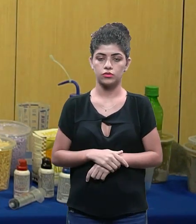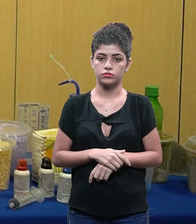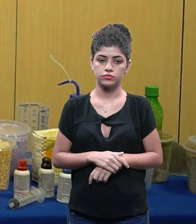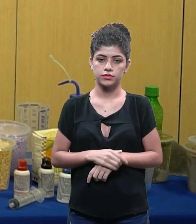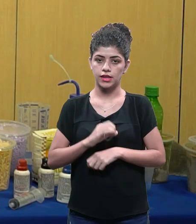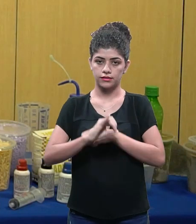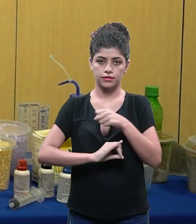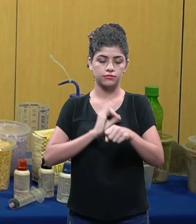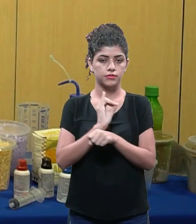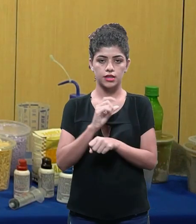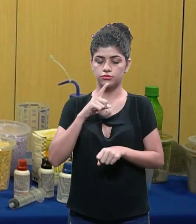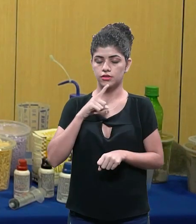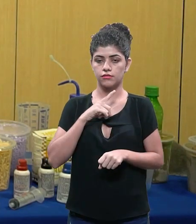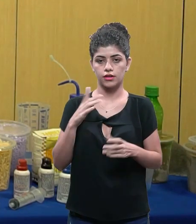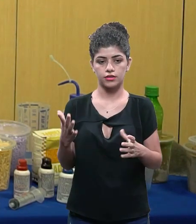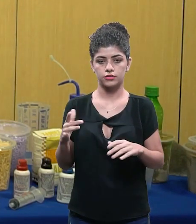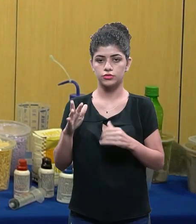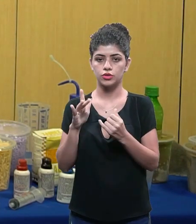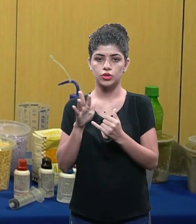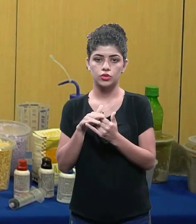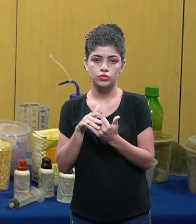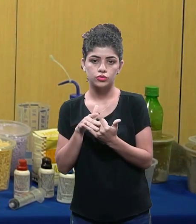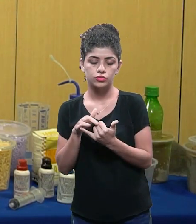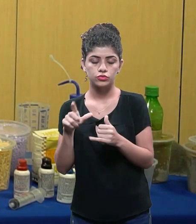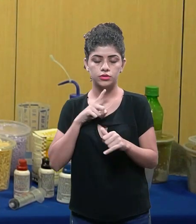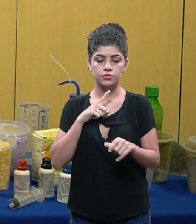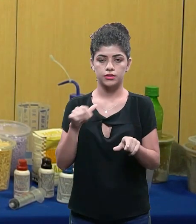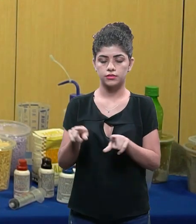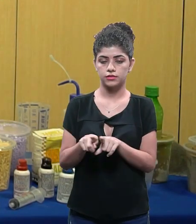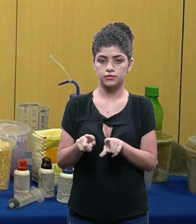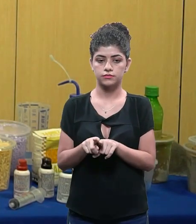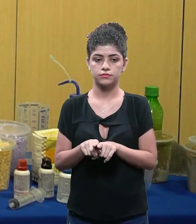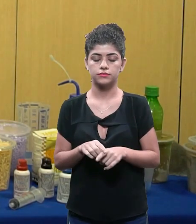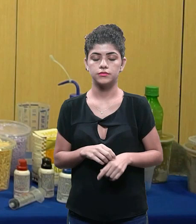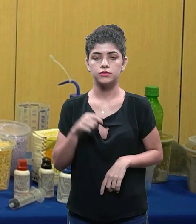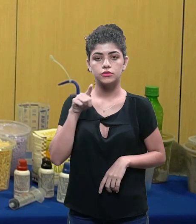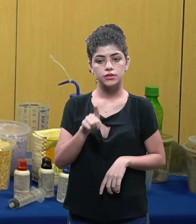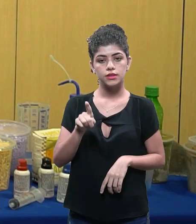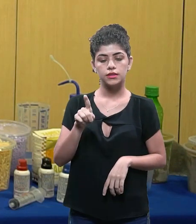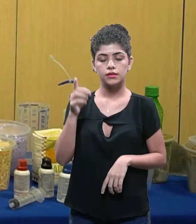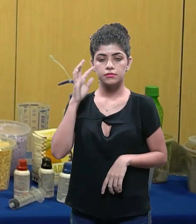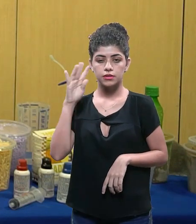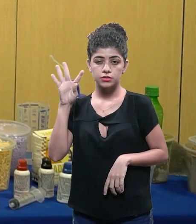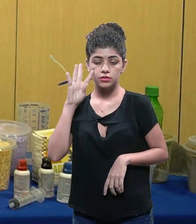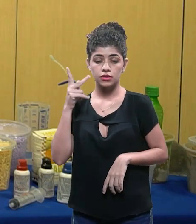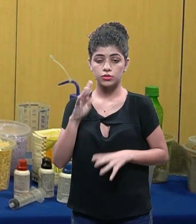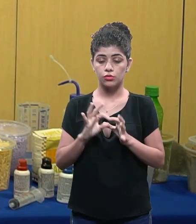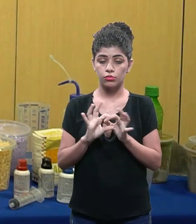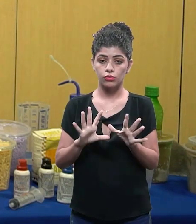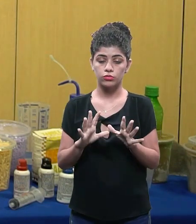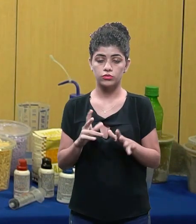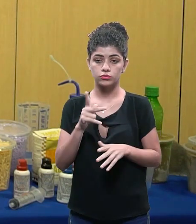dar muitas soluções, o YouTube te dá muitas ideias sobre isso. Então, isso é pesquisa de similares, você imaginar teu público,